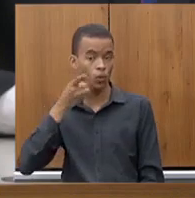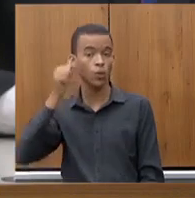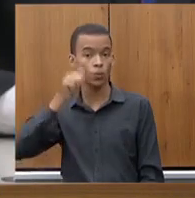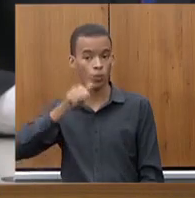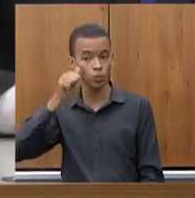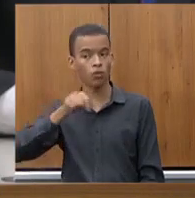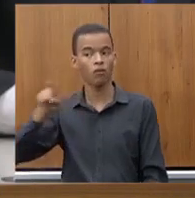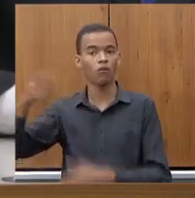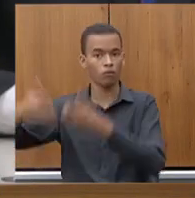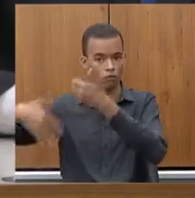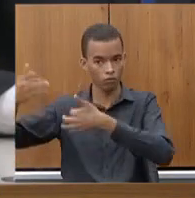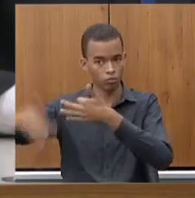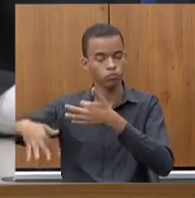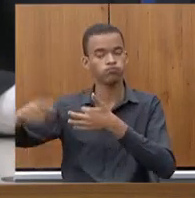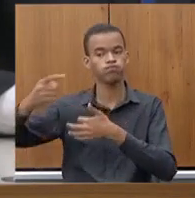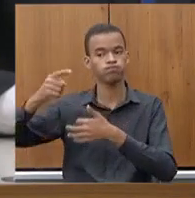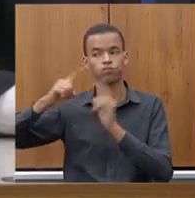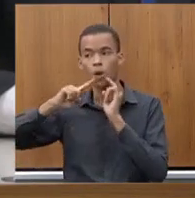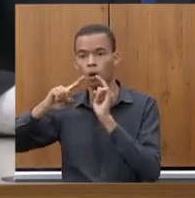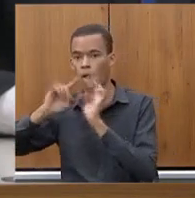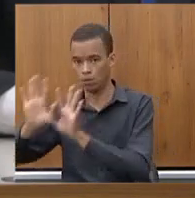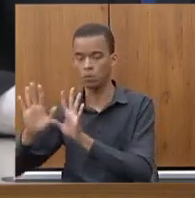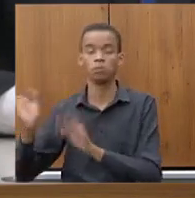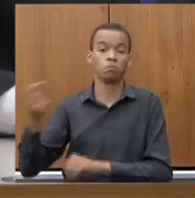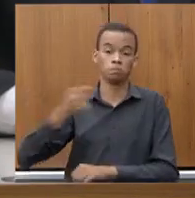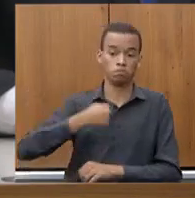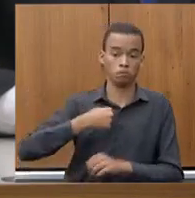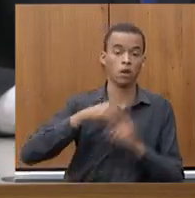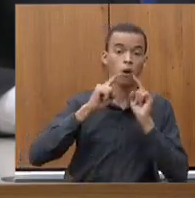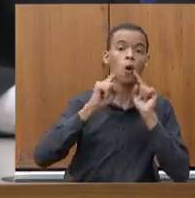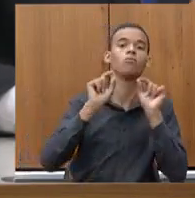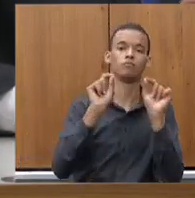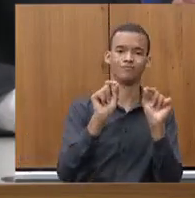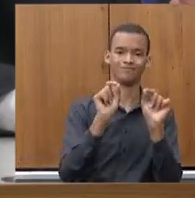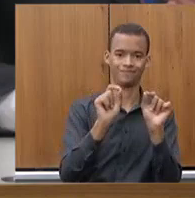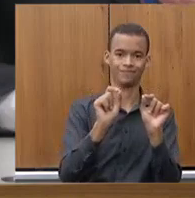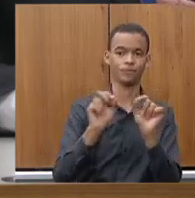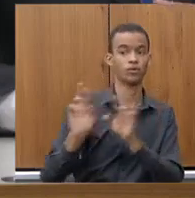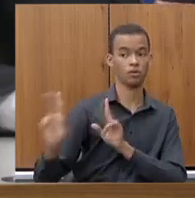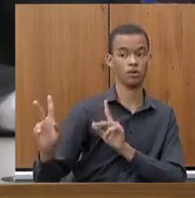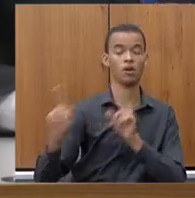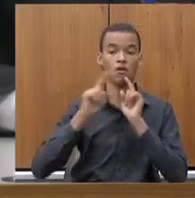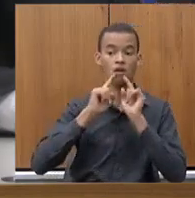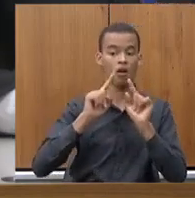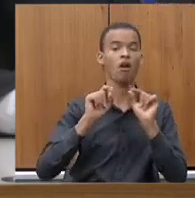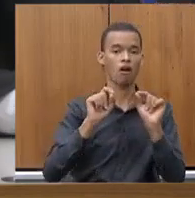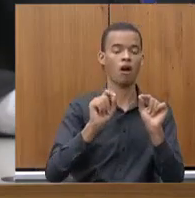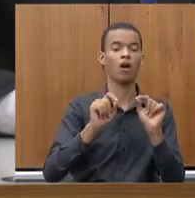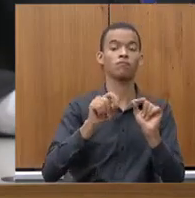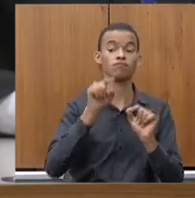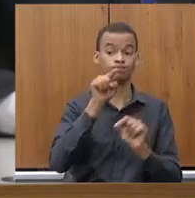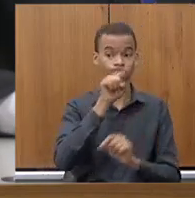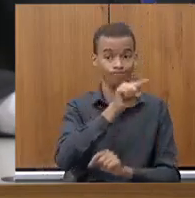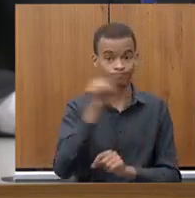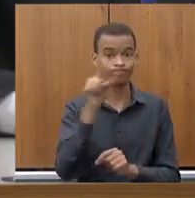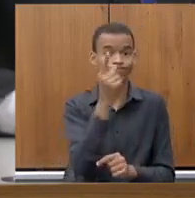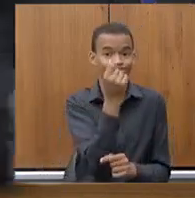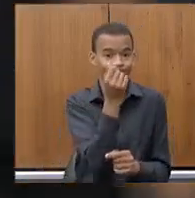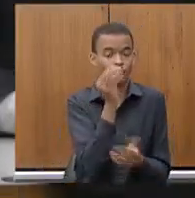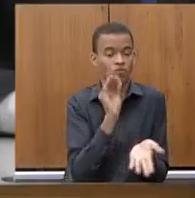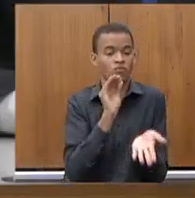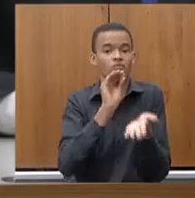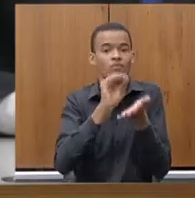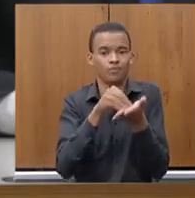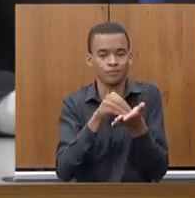reclamo da não aplicação, eu reclamo da forma de aplicação, da forma de definição de